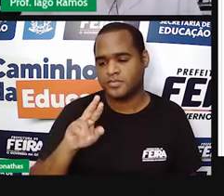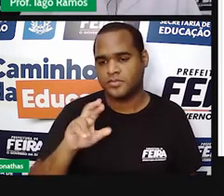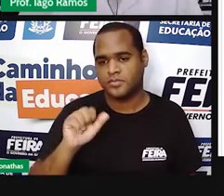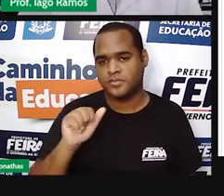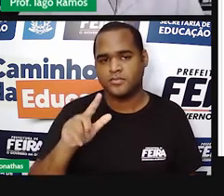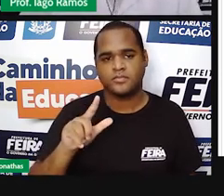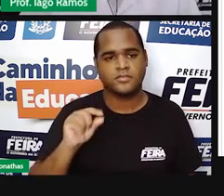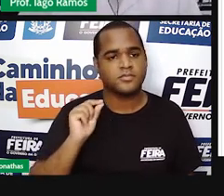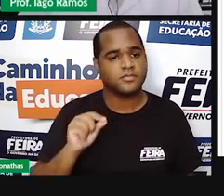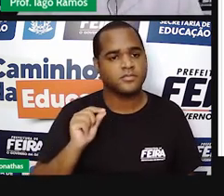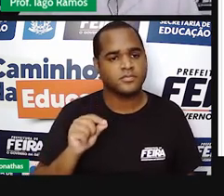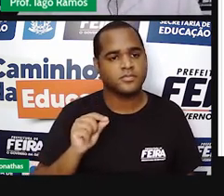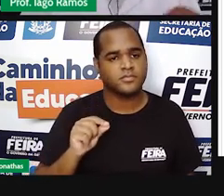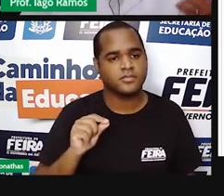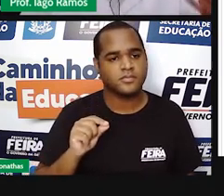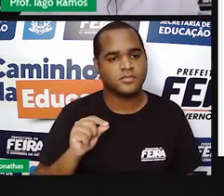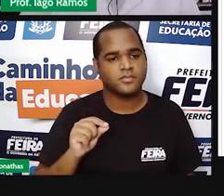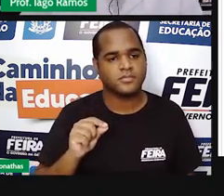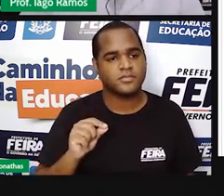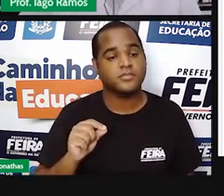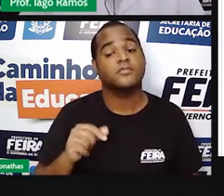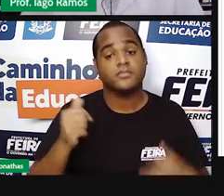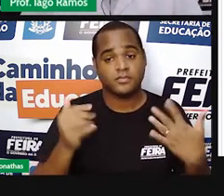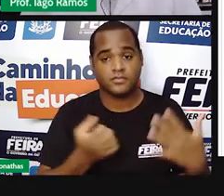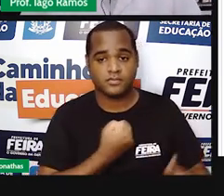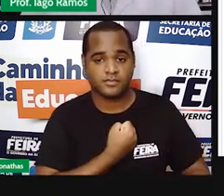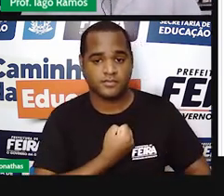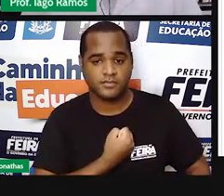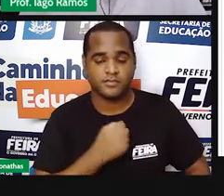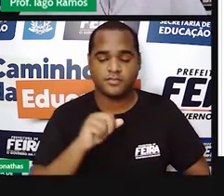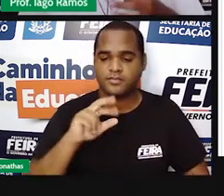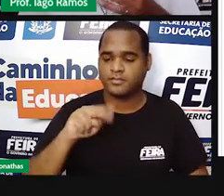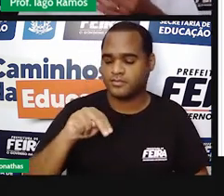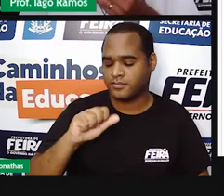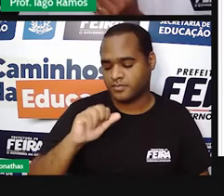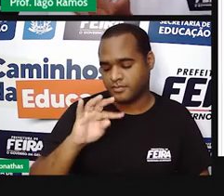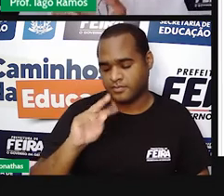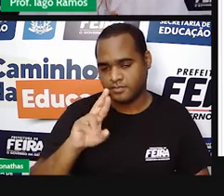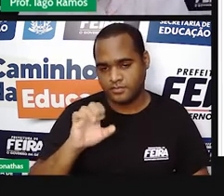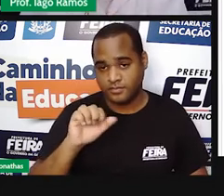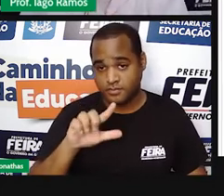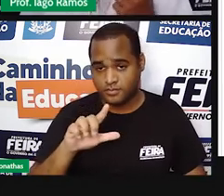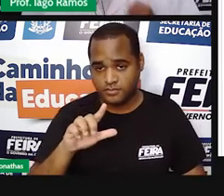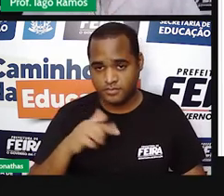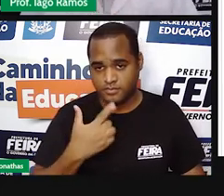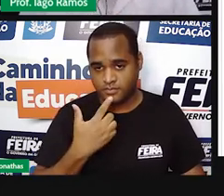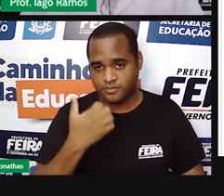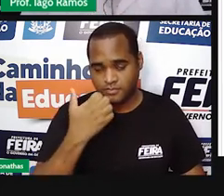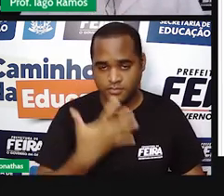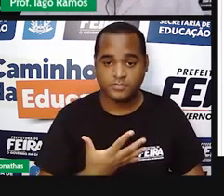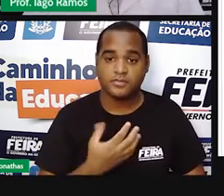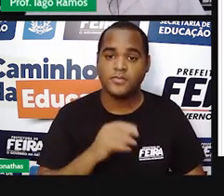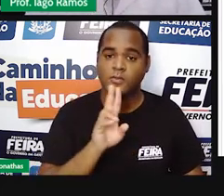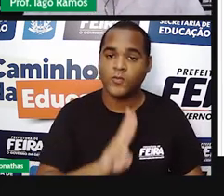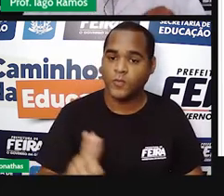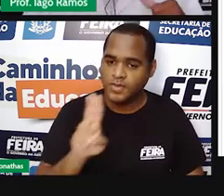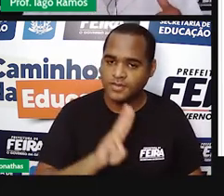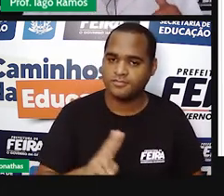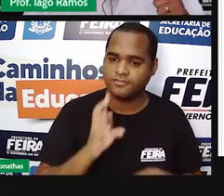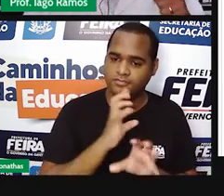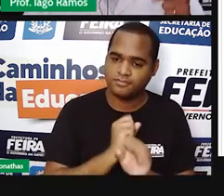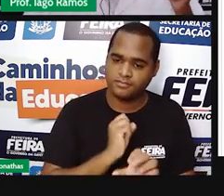costumo dizer que os números naturais são aqueles números que naturalmente a gente usa para contar.